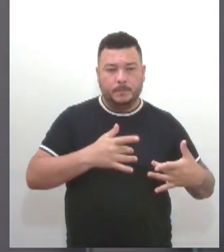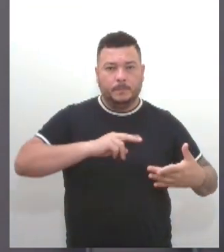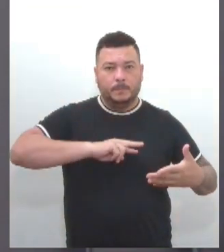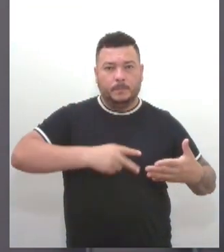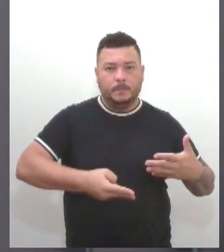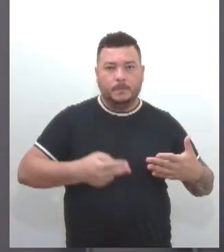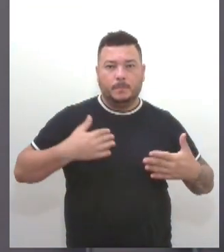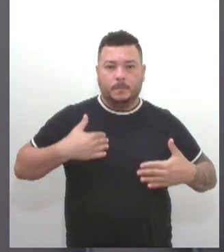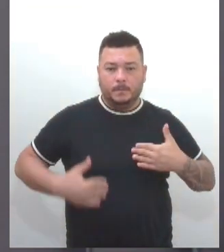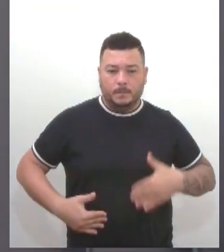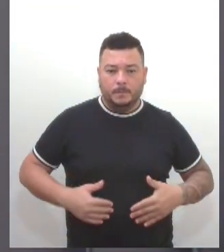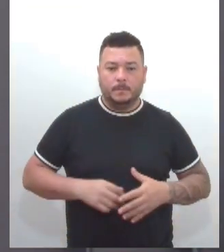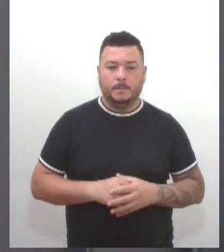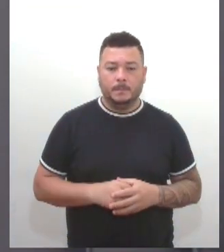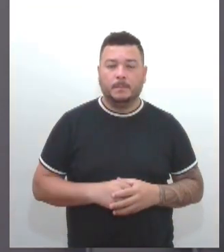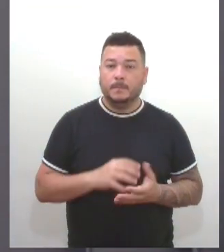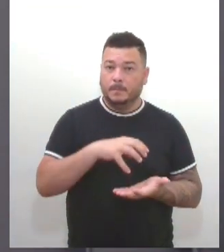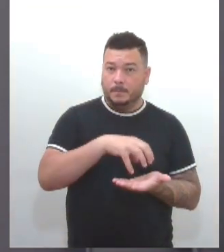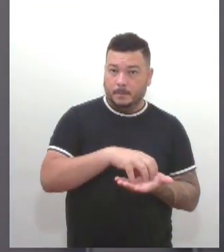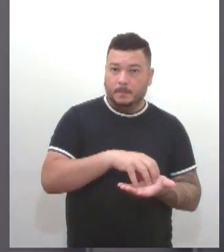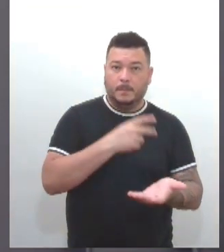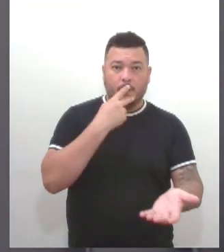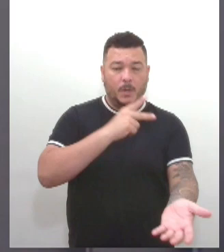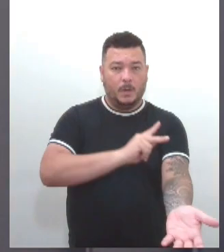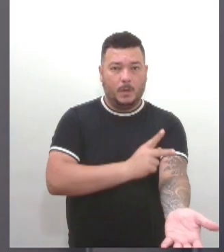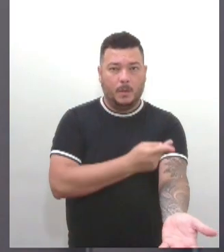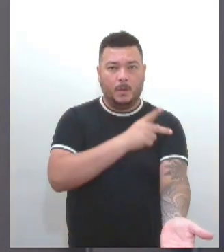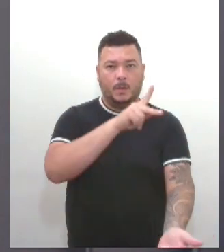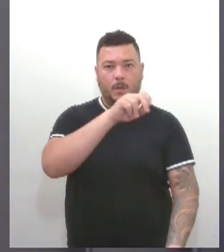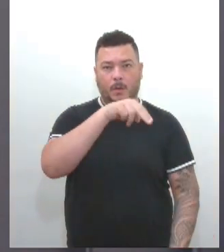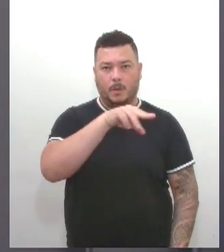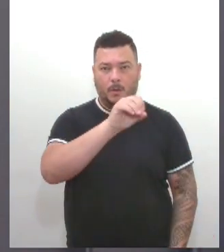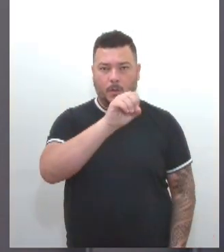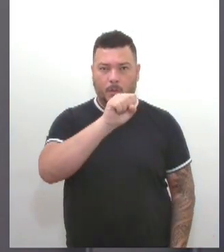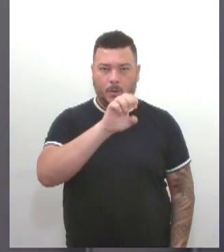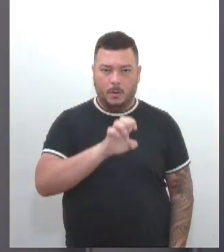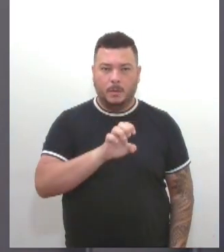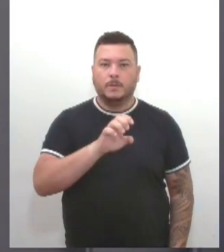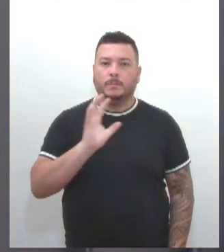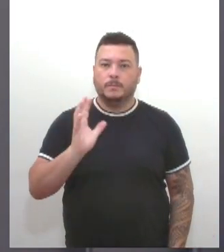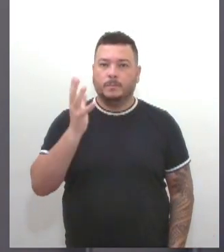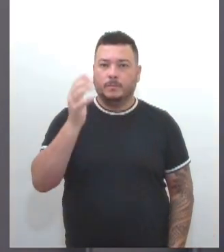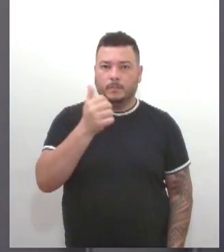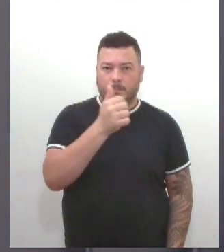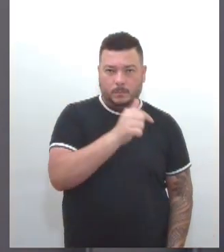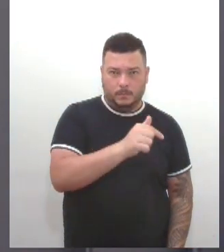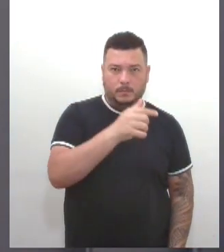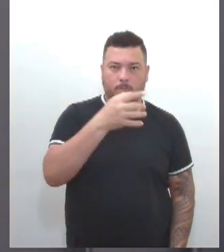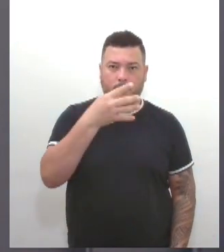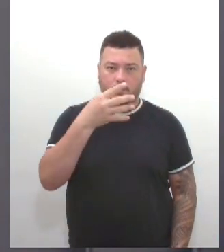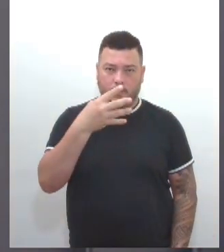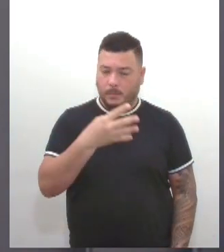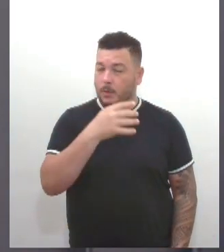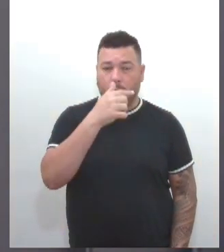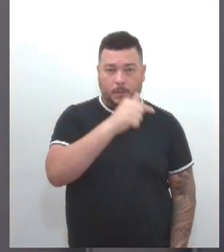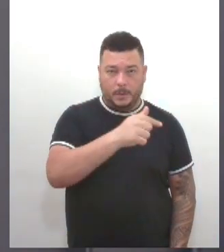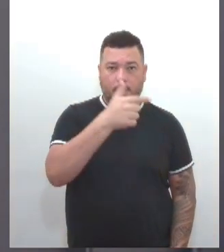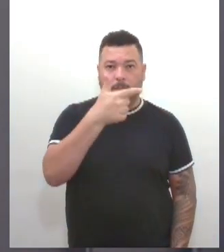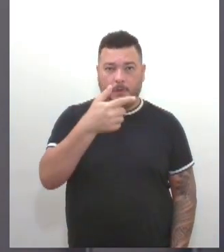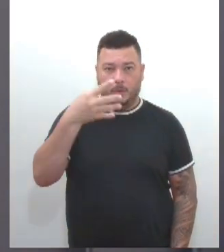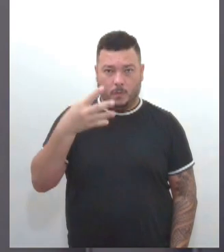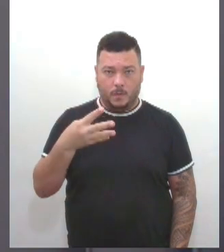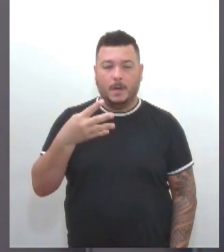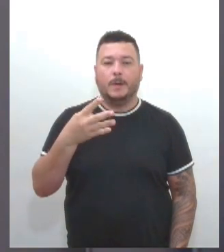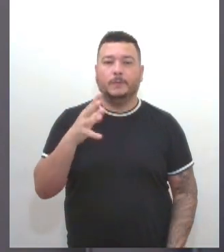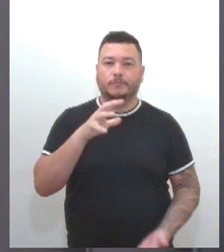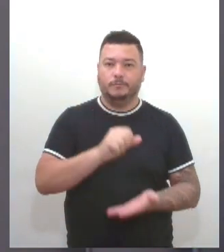o Centro de Hemoterapia de Sergipe Emose realizou 724 novos cadastros para doador de medula óssea,